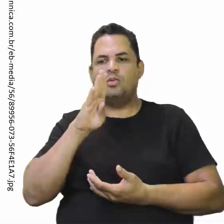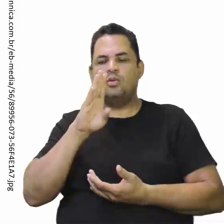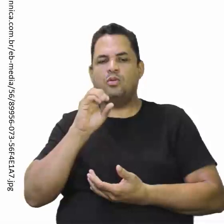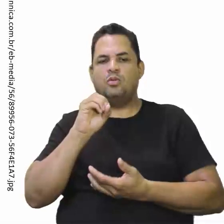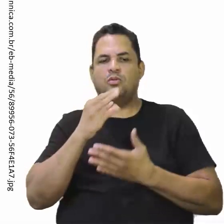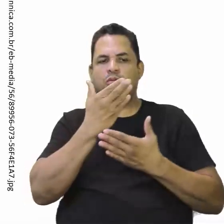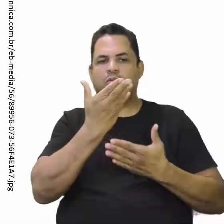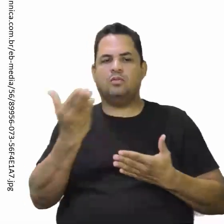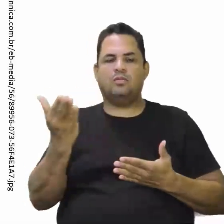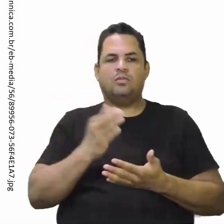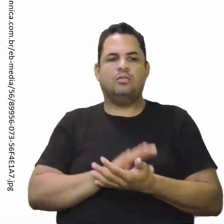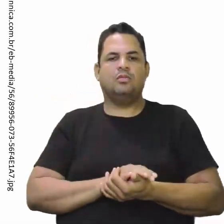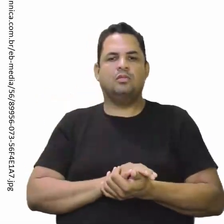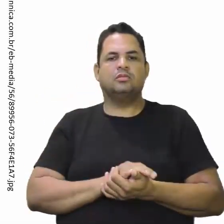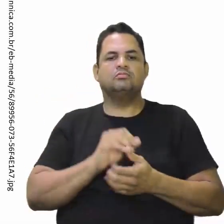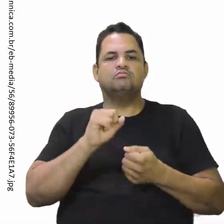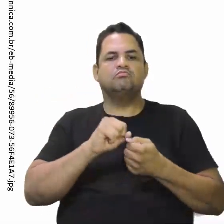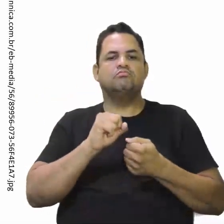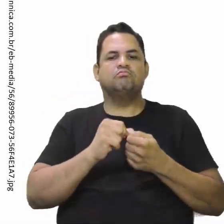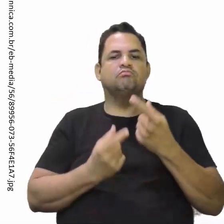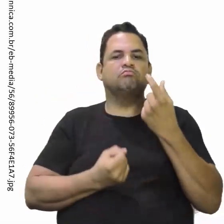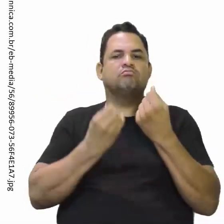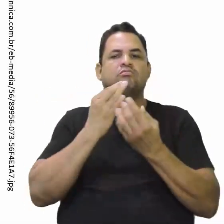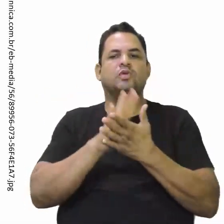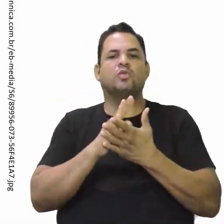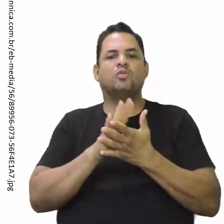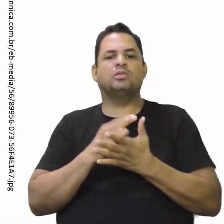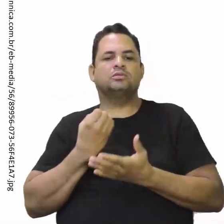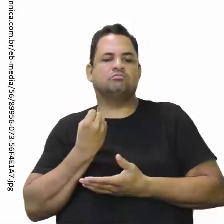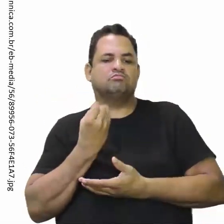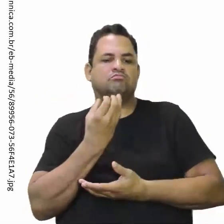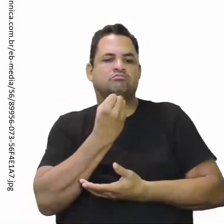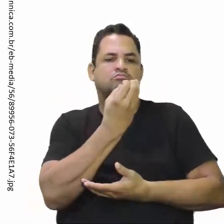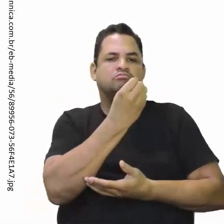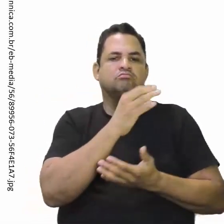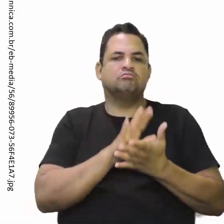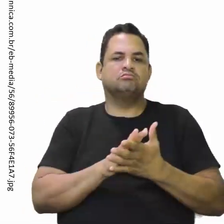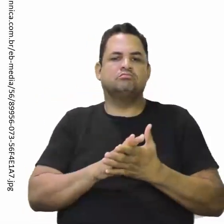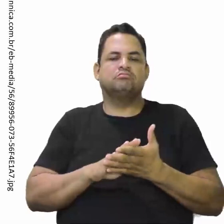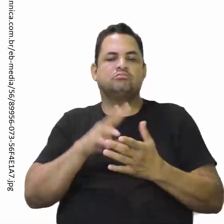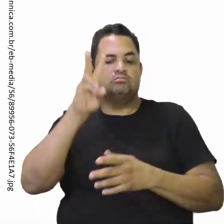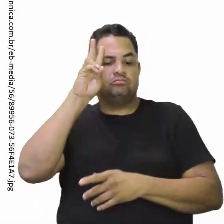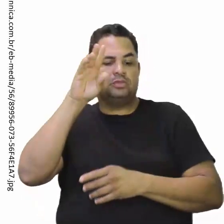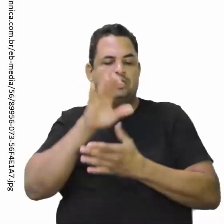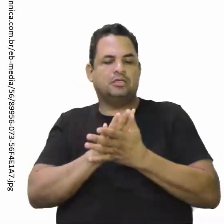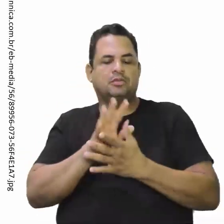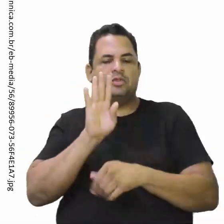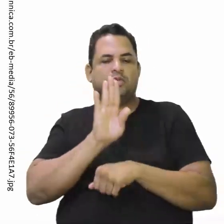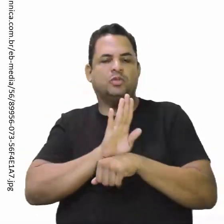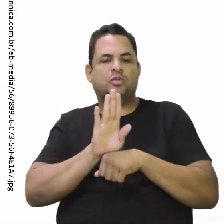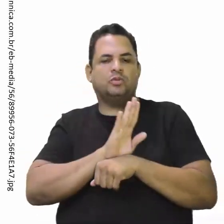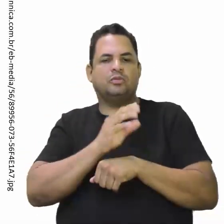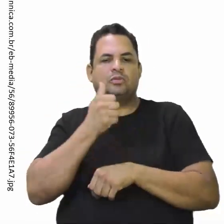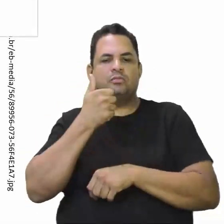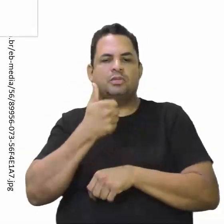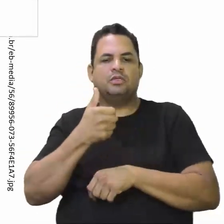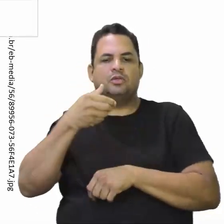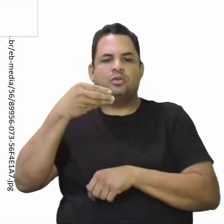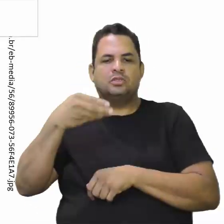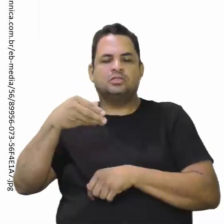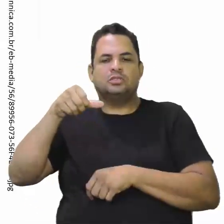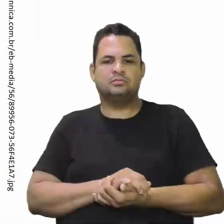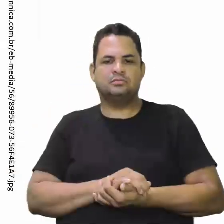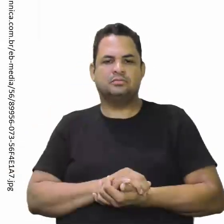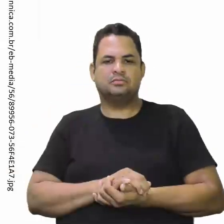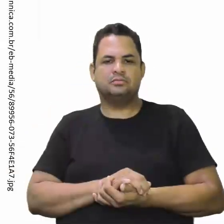fez algumas viagens. Lembra do filme 1492? Uma dessas viagens foi essa de